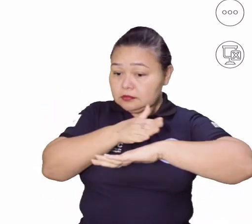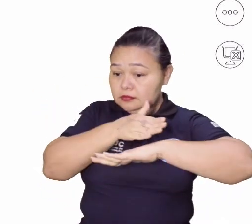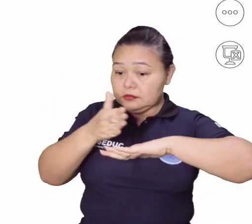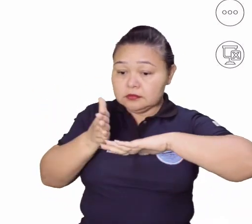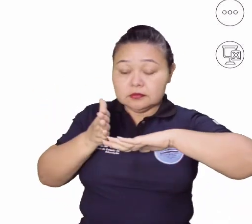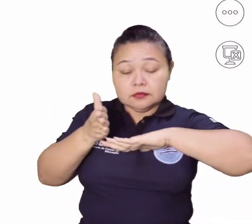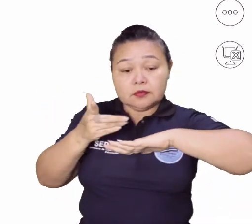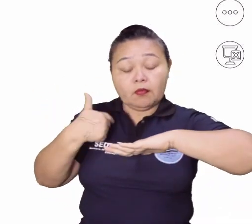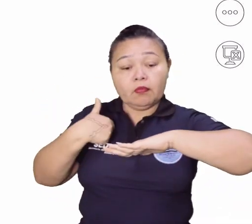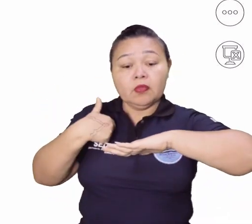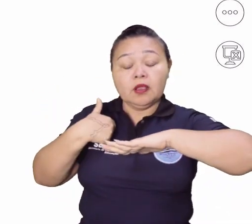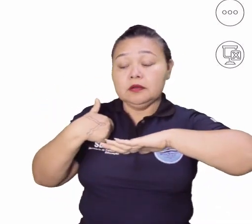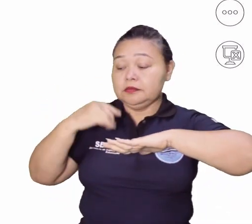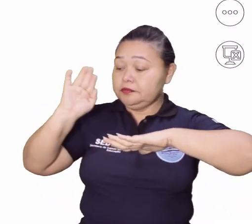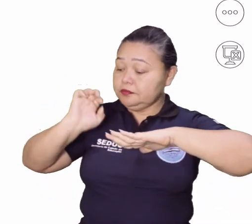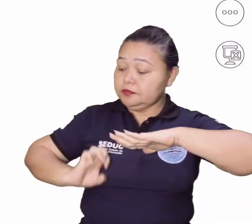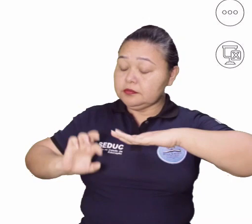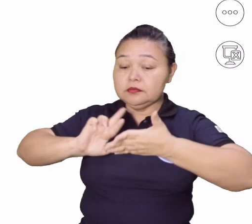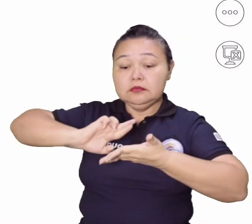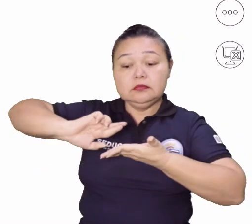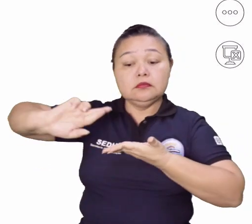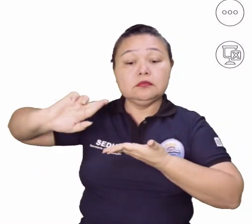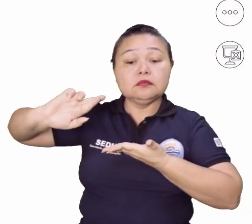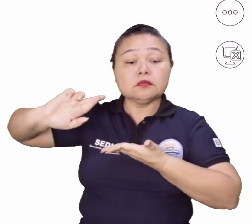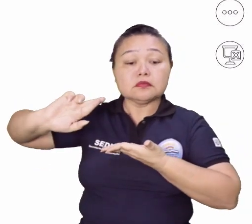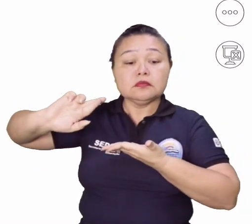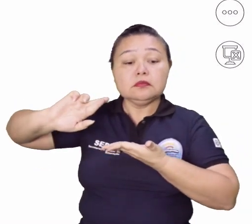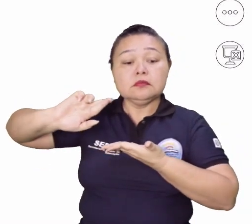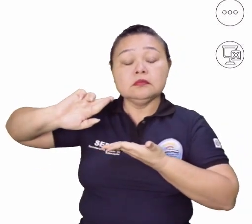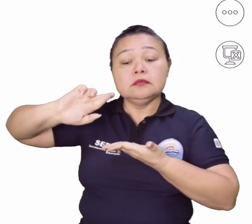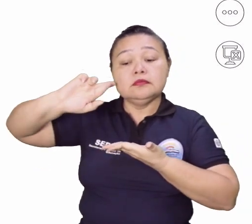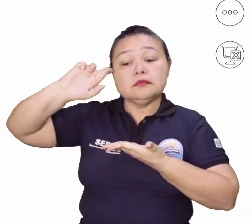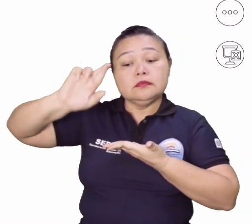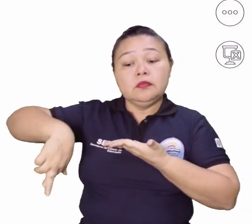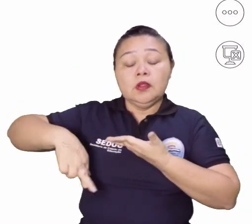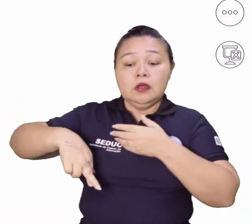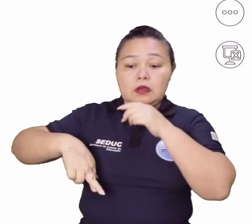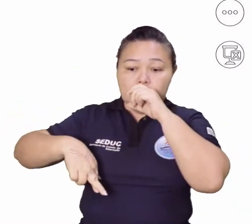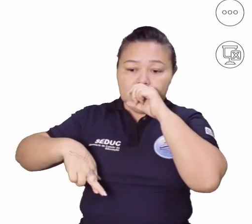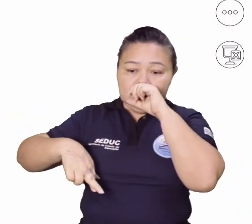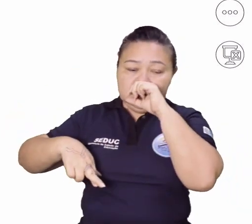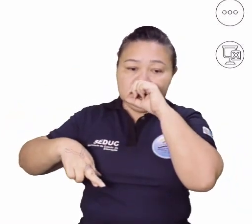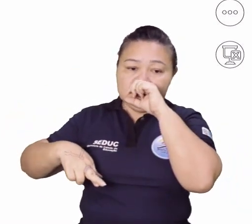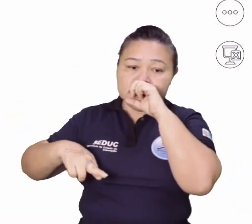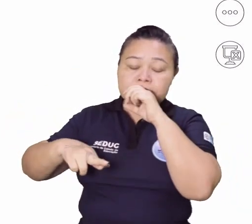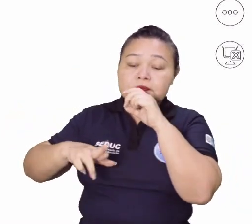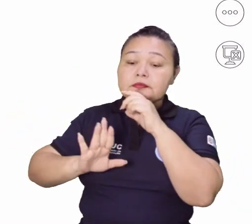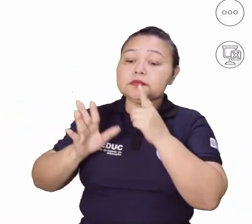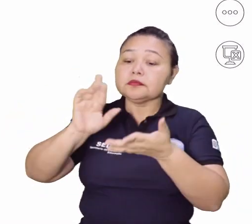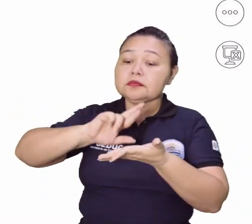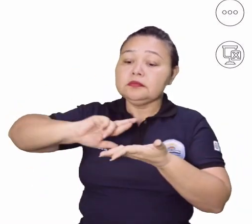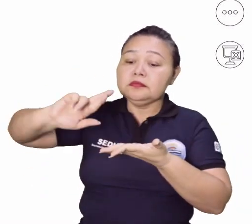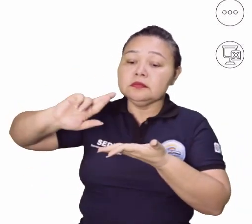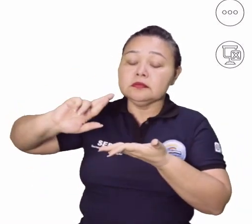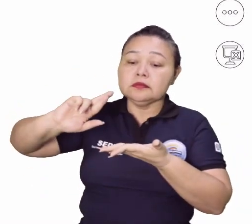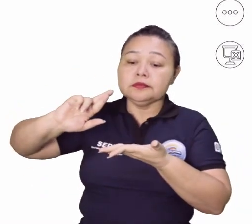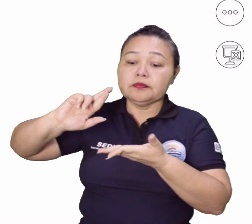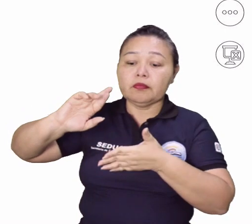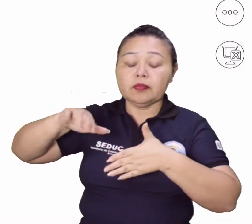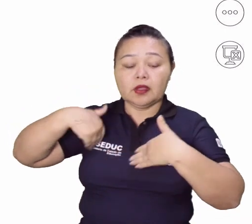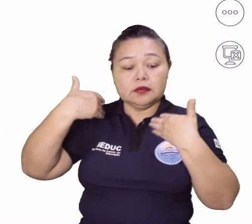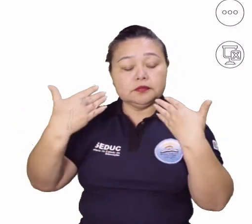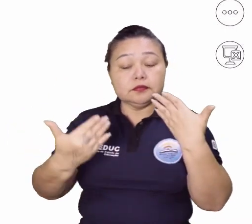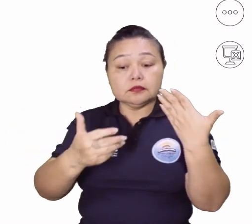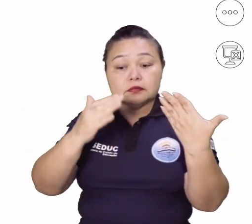Em que a ética religiosa tem uma função muito importante nesse processo, porque ela vai levar as